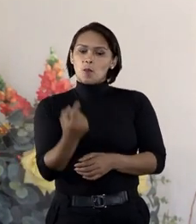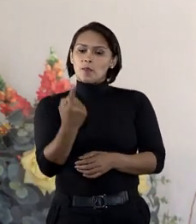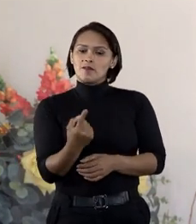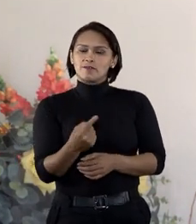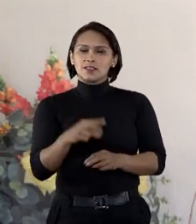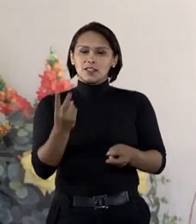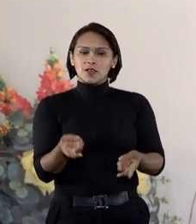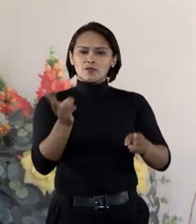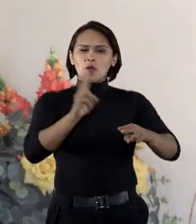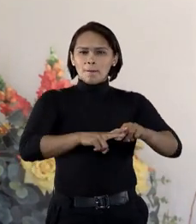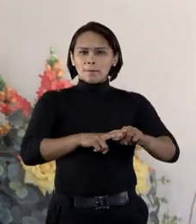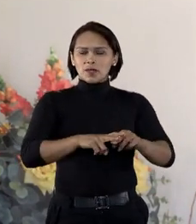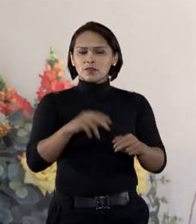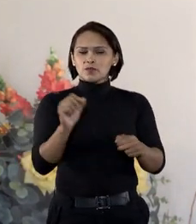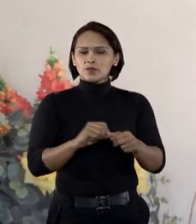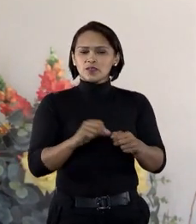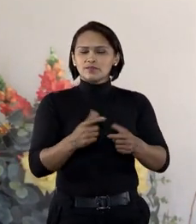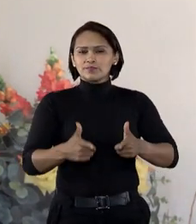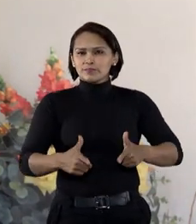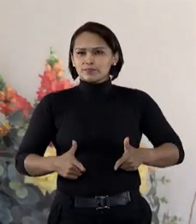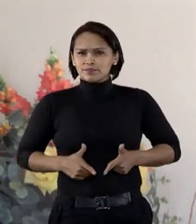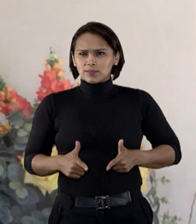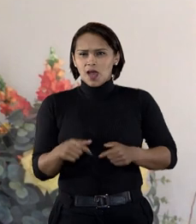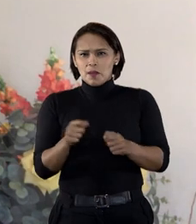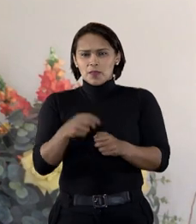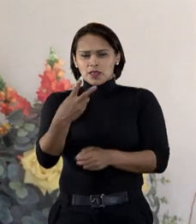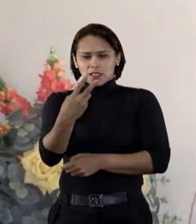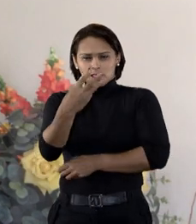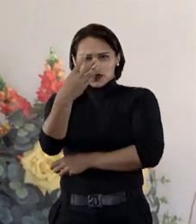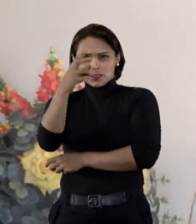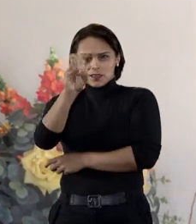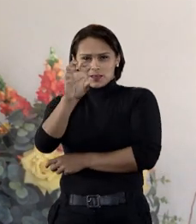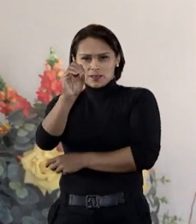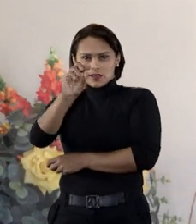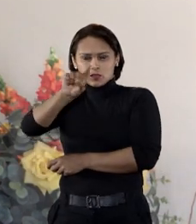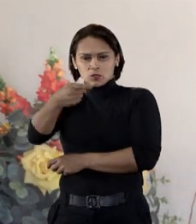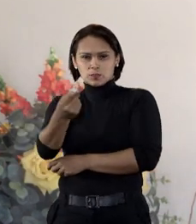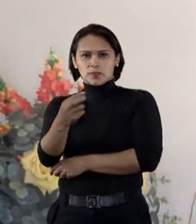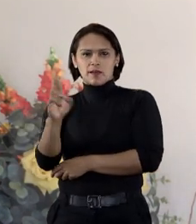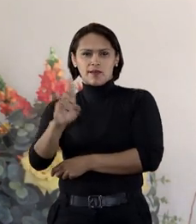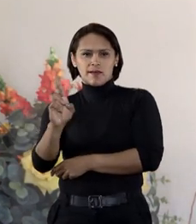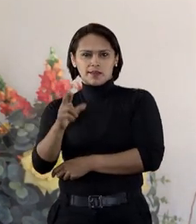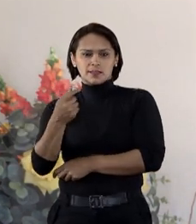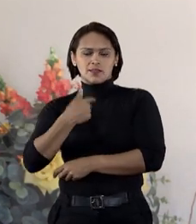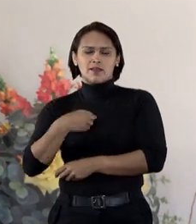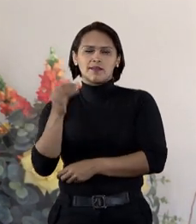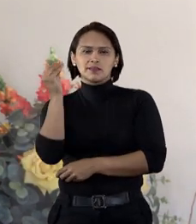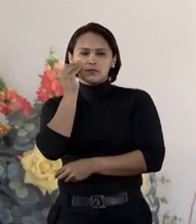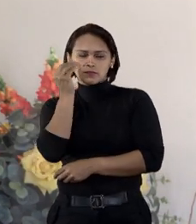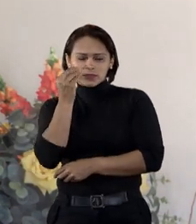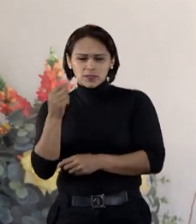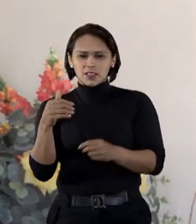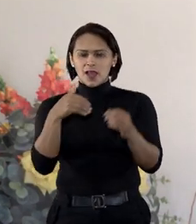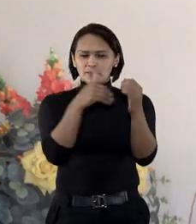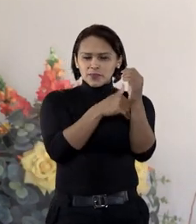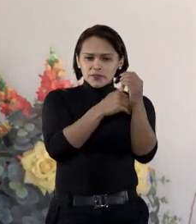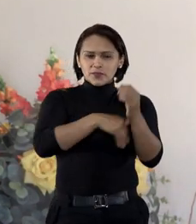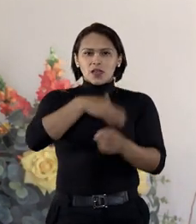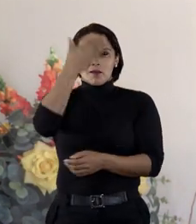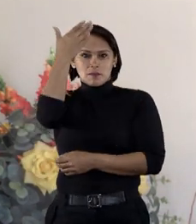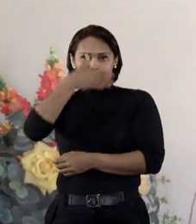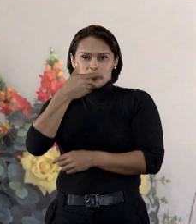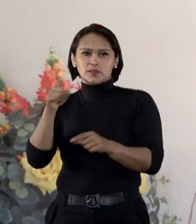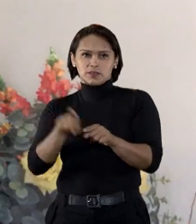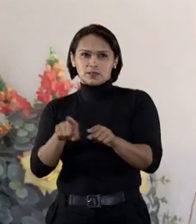uma vez que ele foi preso em flagrante, portando armas e cerca de 500 mil reais em dinheiro, além de ter tentado ocultar